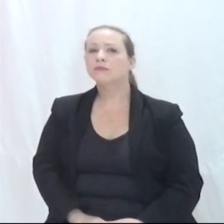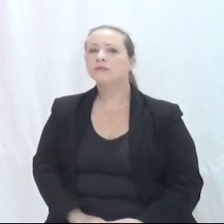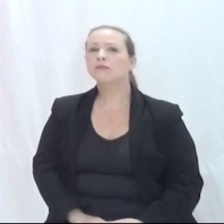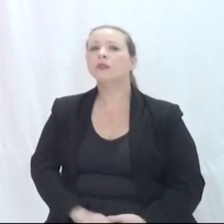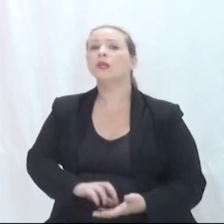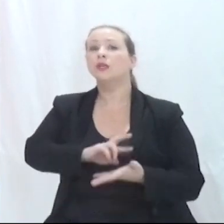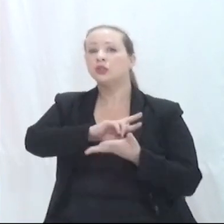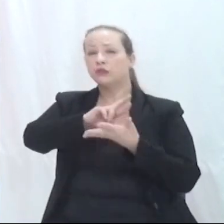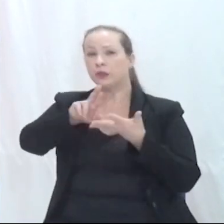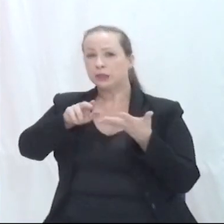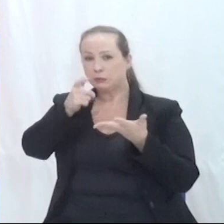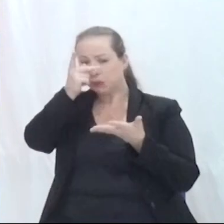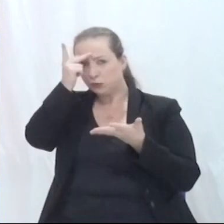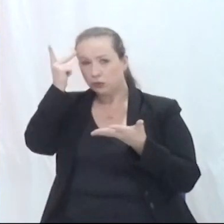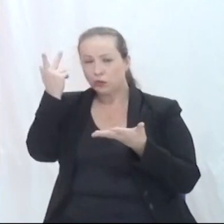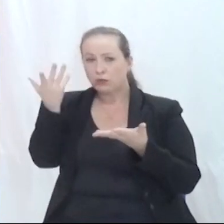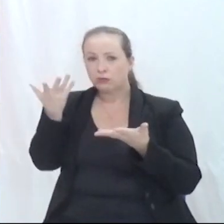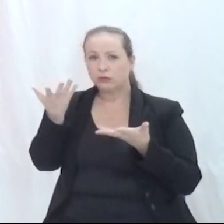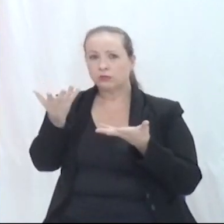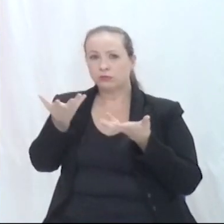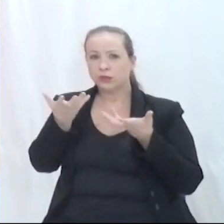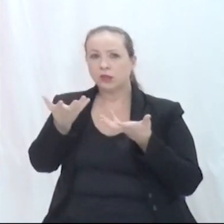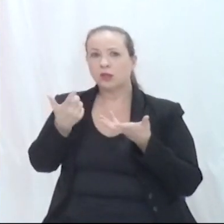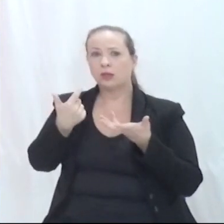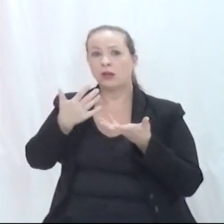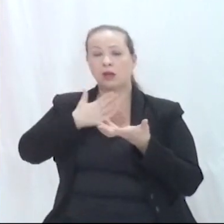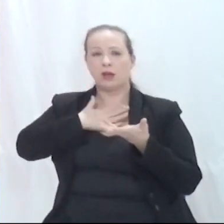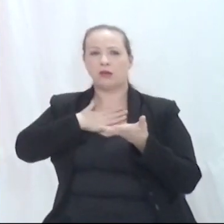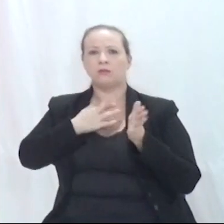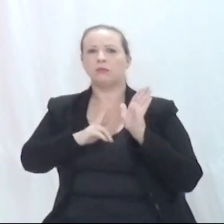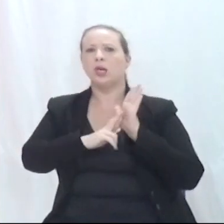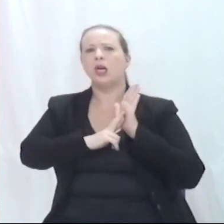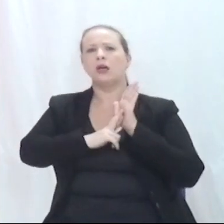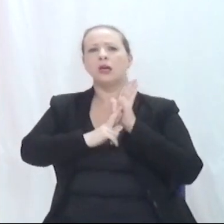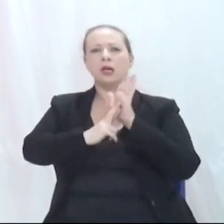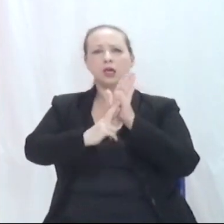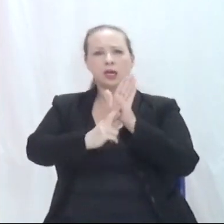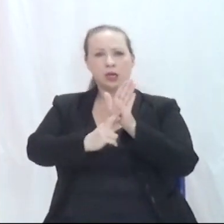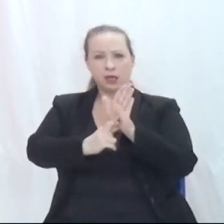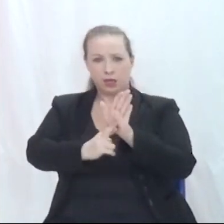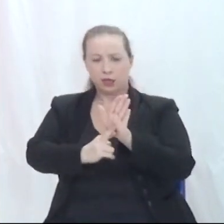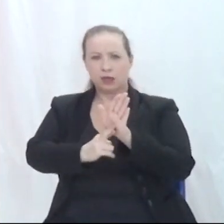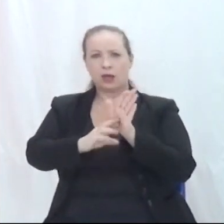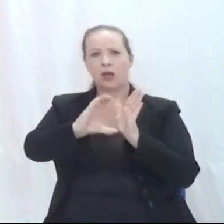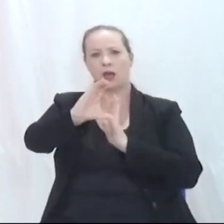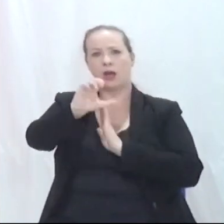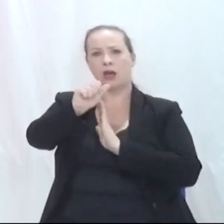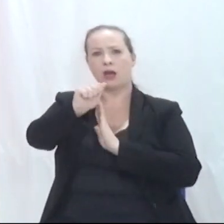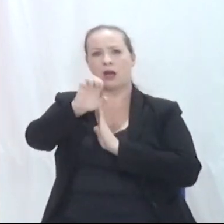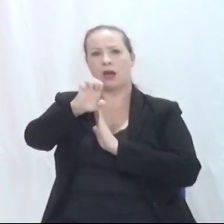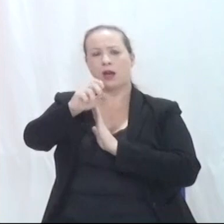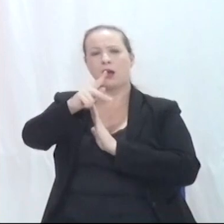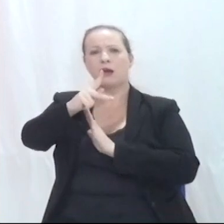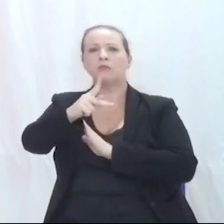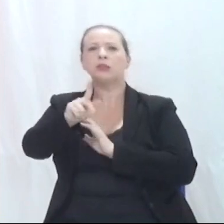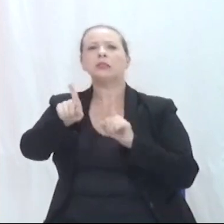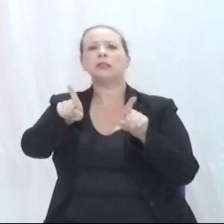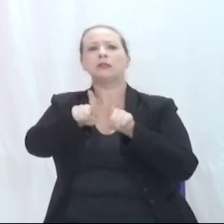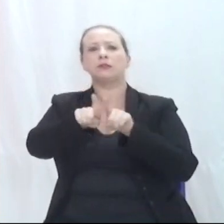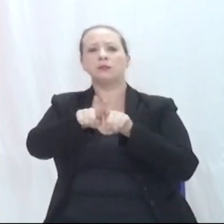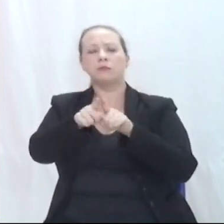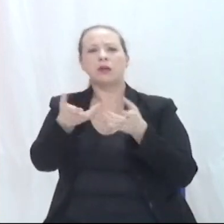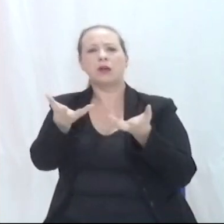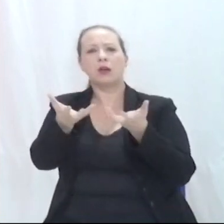a Maria Lúcia faz essa palavra. Eu, como representante do CAEP, também quero que